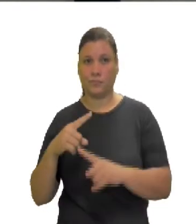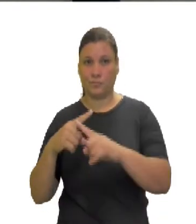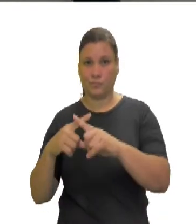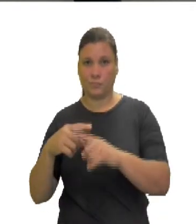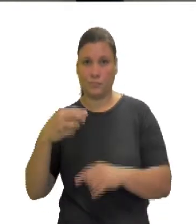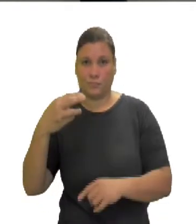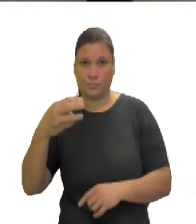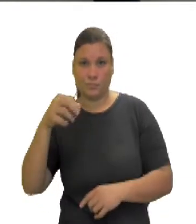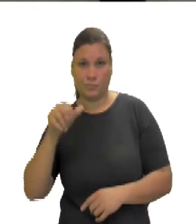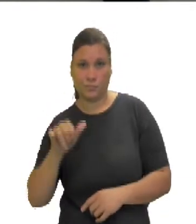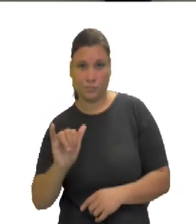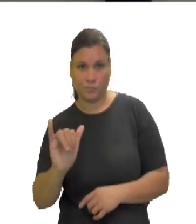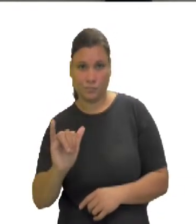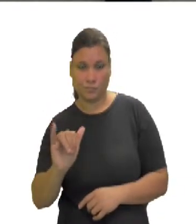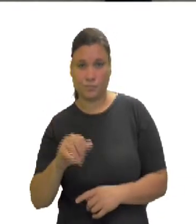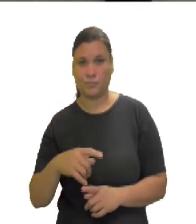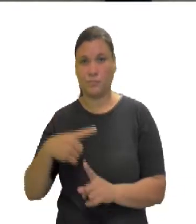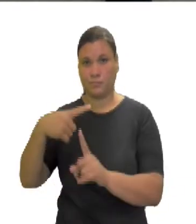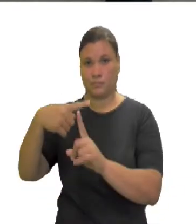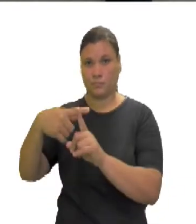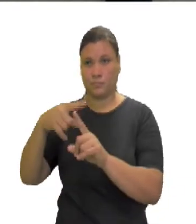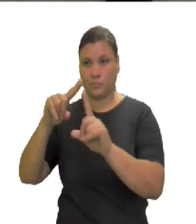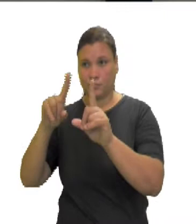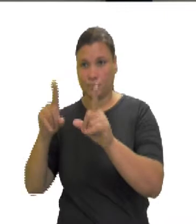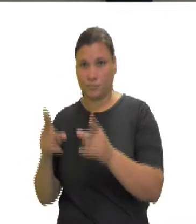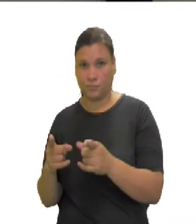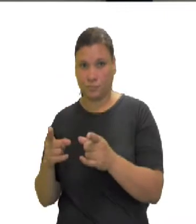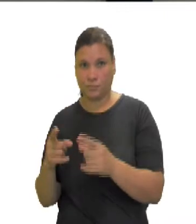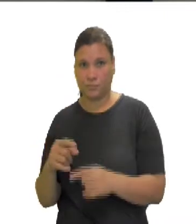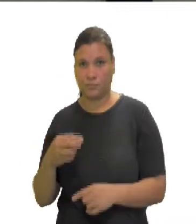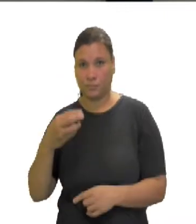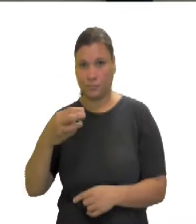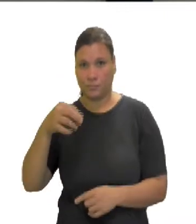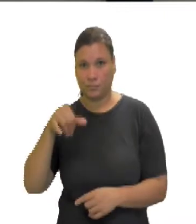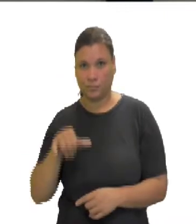mais o quadrado do segundo termo.